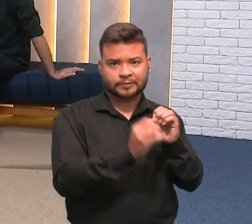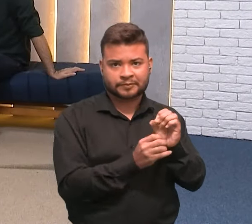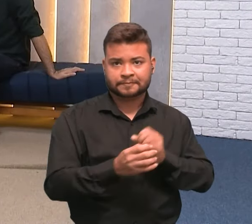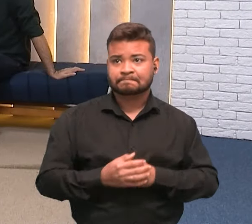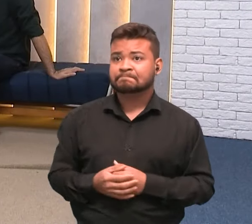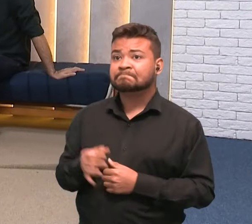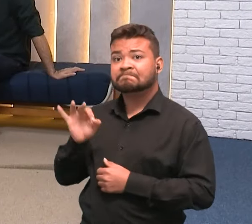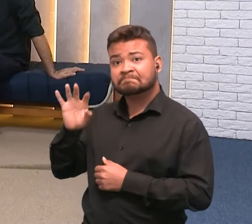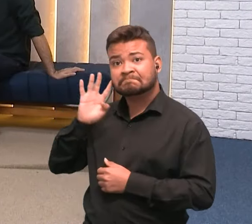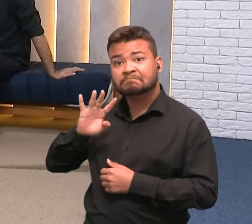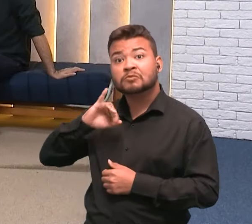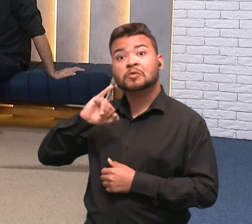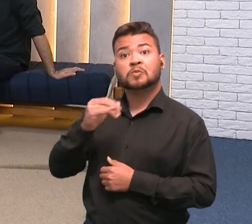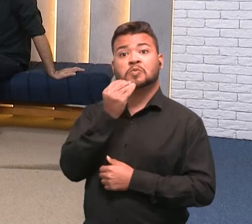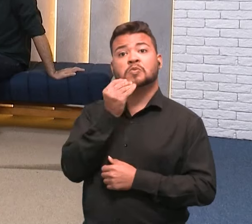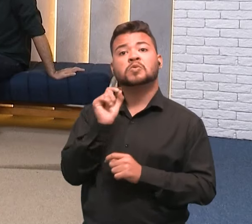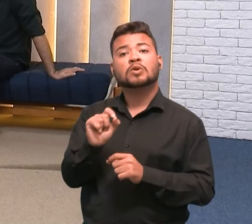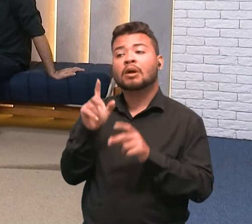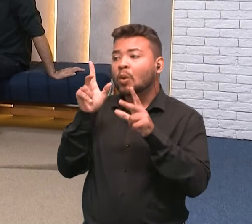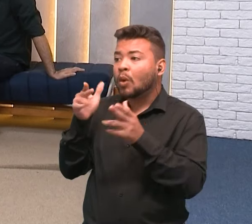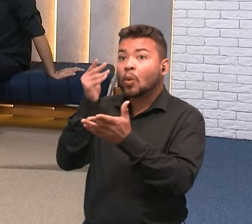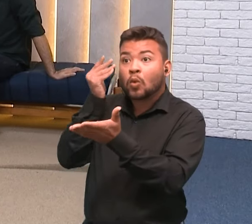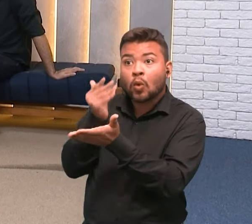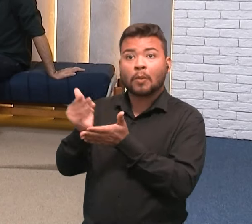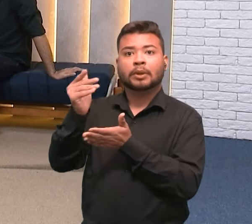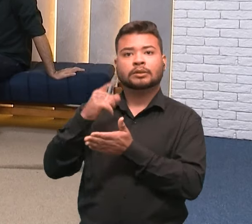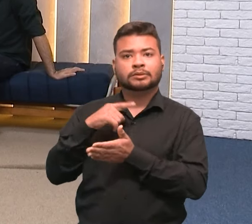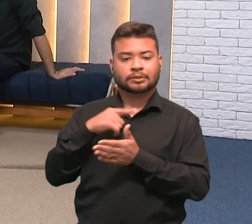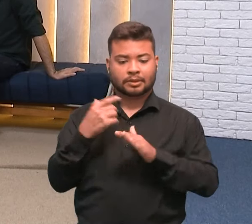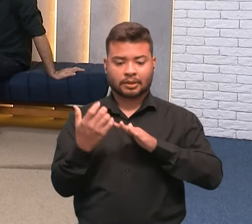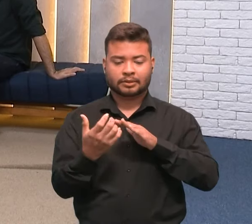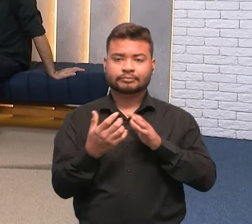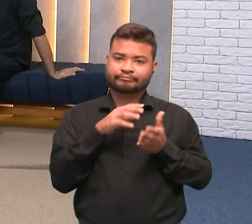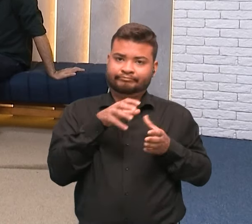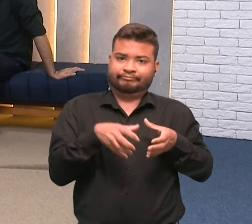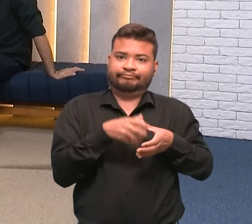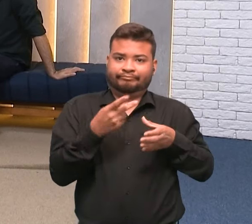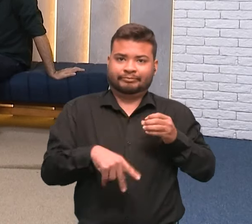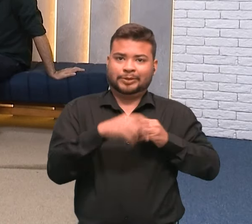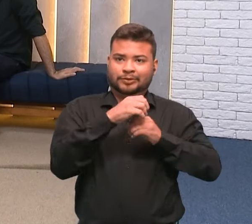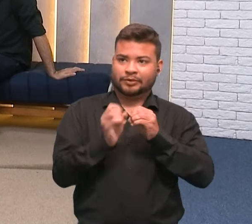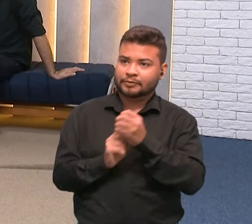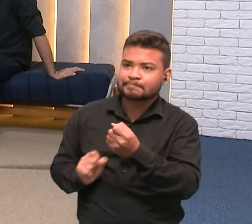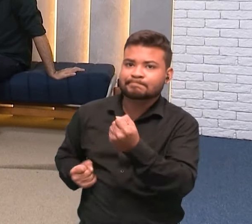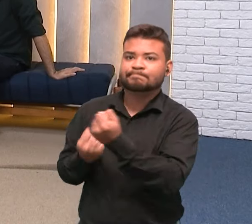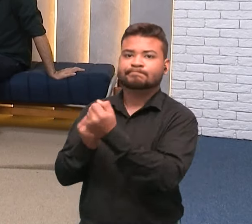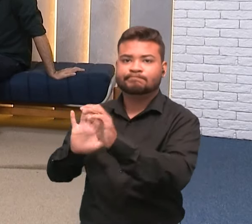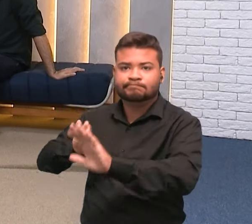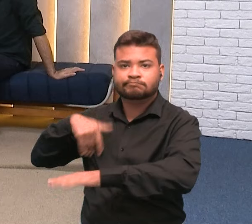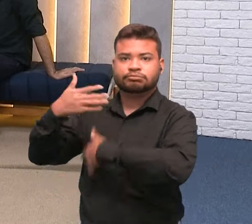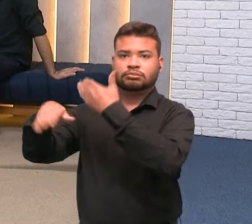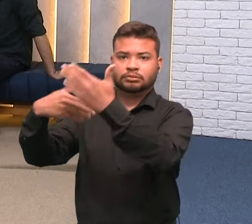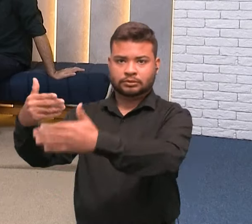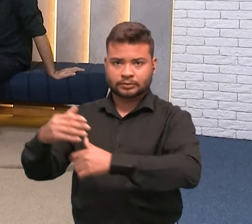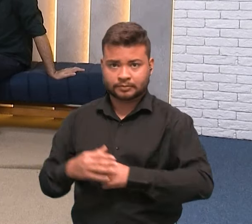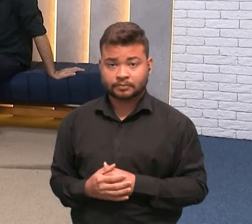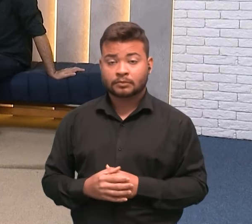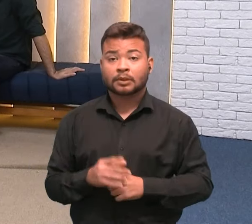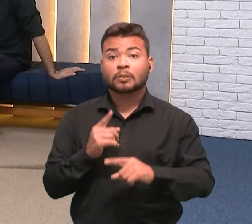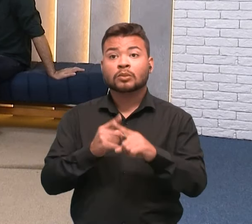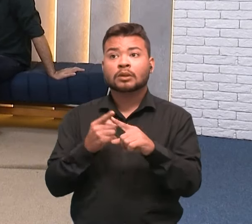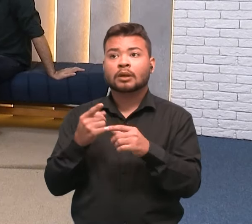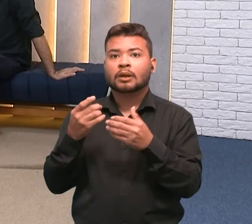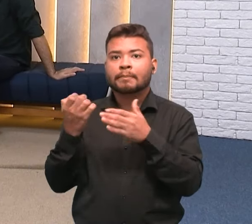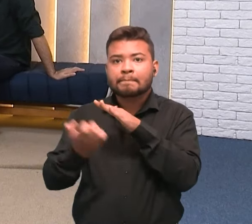possa te dar esse pontapé inicial, porque quando começa como empresa, é muito difícil, né,